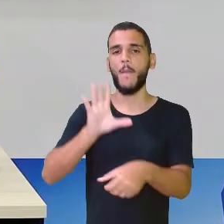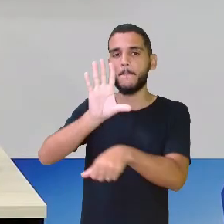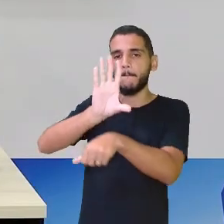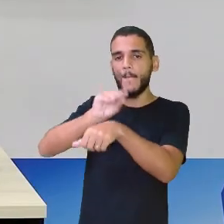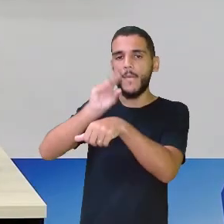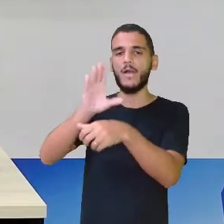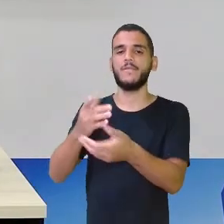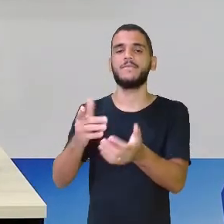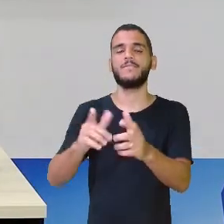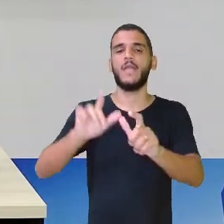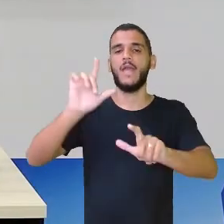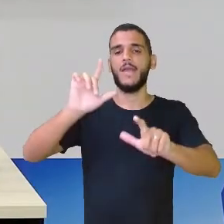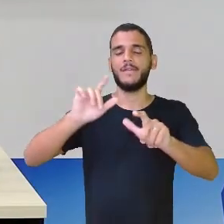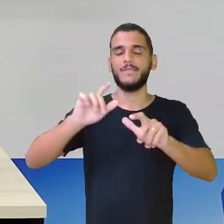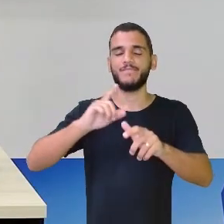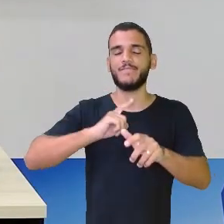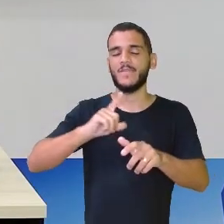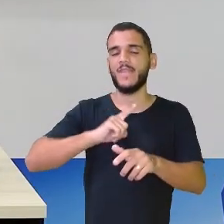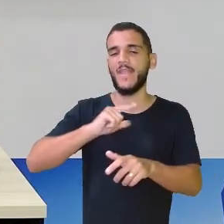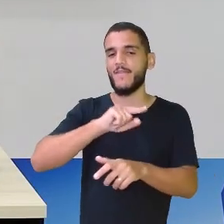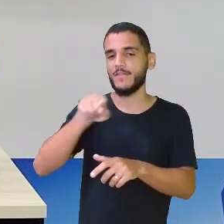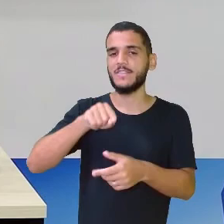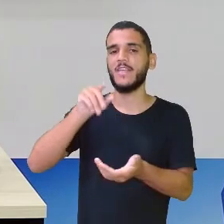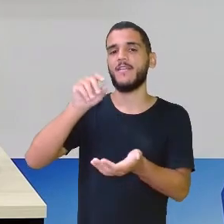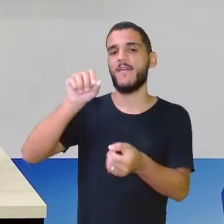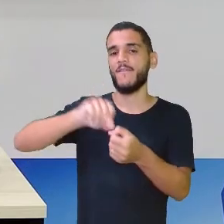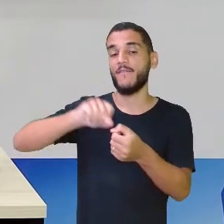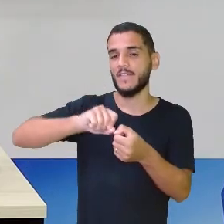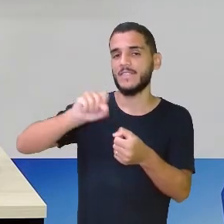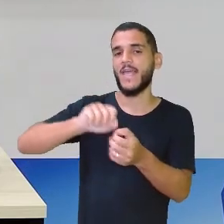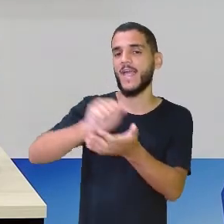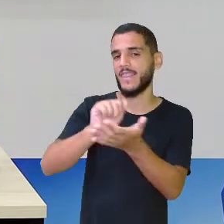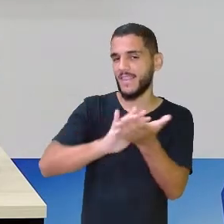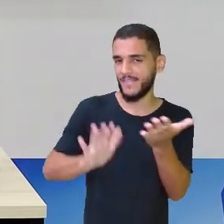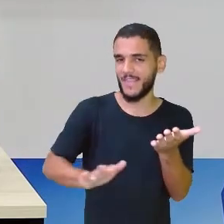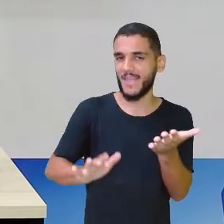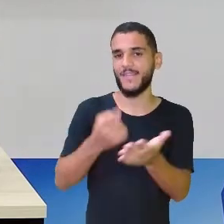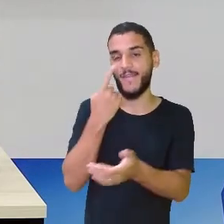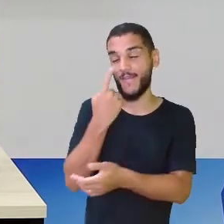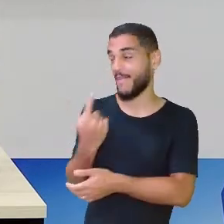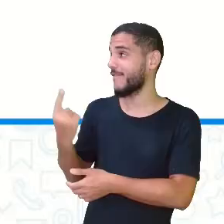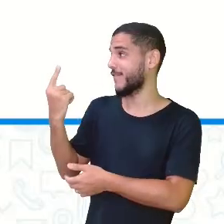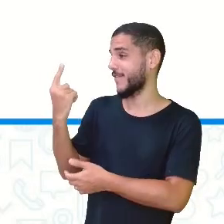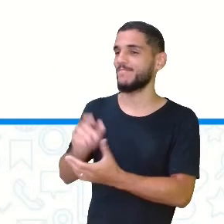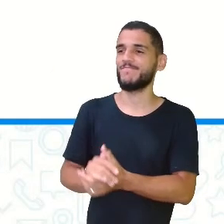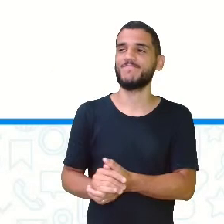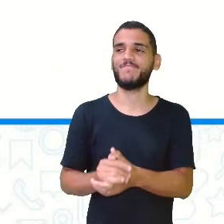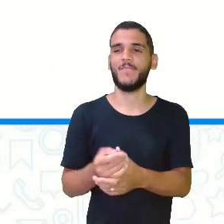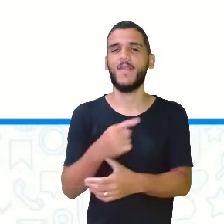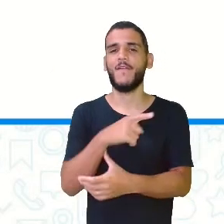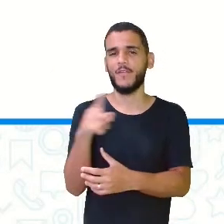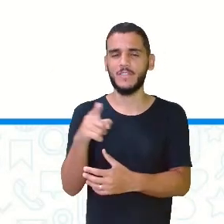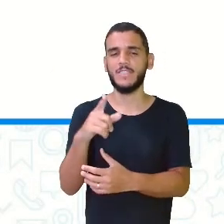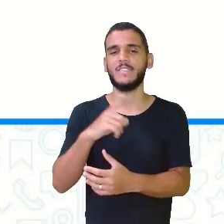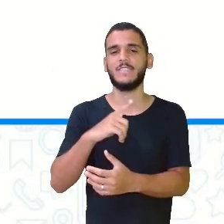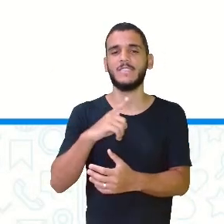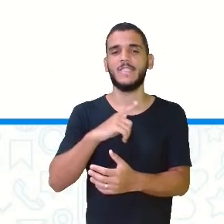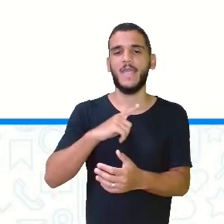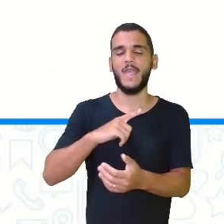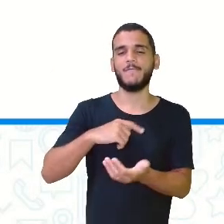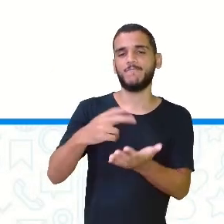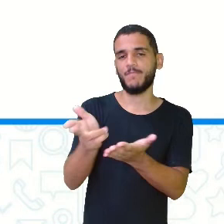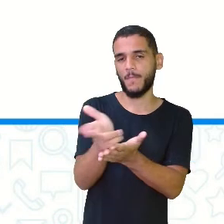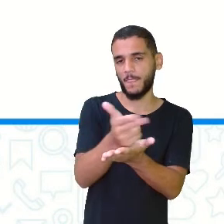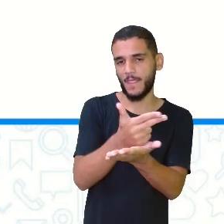com a atividade, porque eu gosto que vocês façam. Olha lá, hora certa é a atividade. Você vai desenhar 3 relógios e